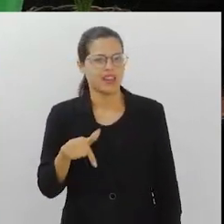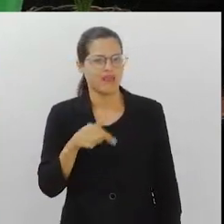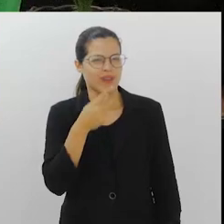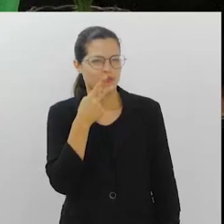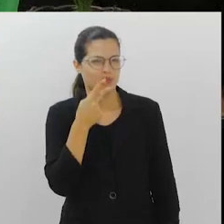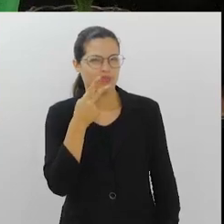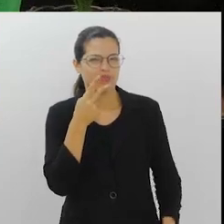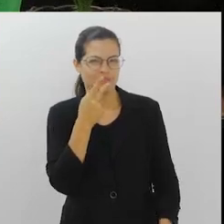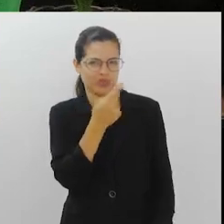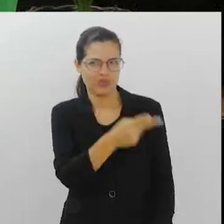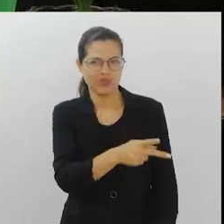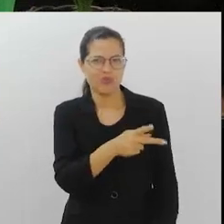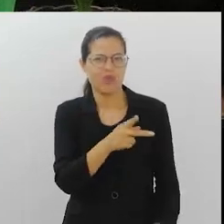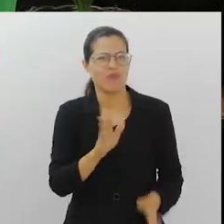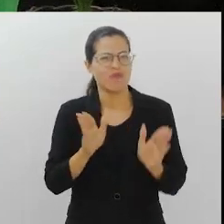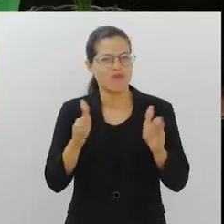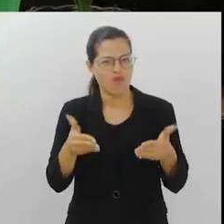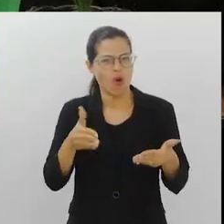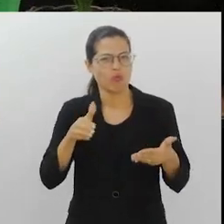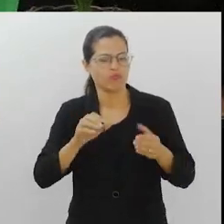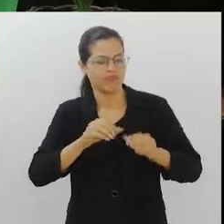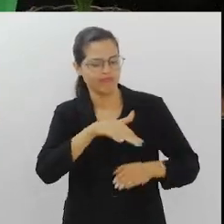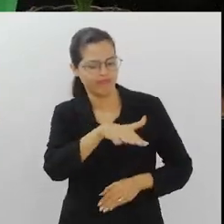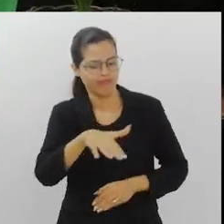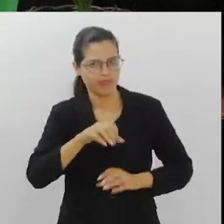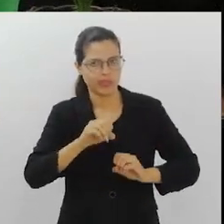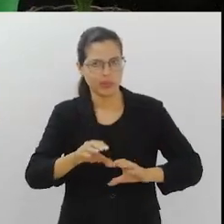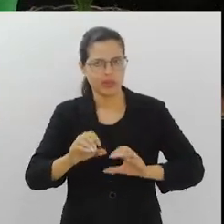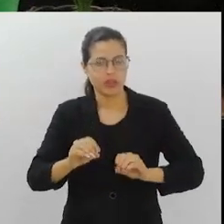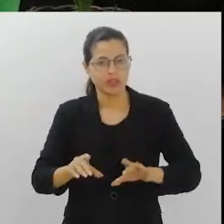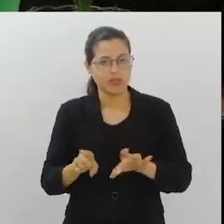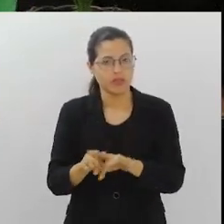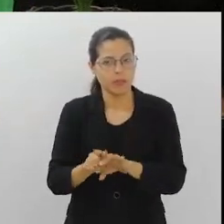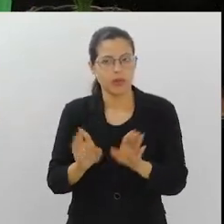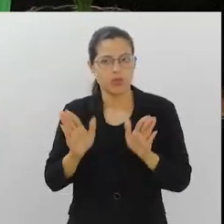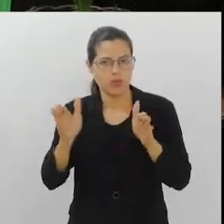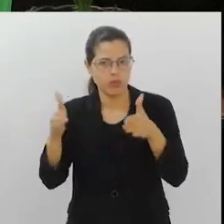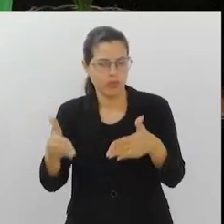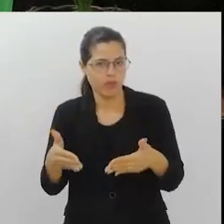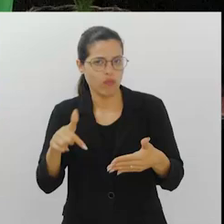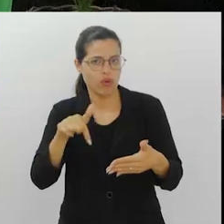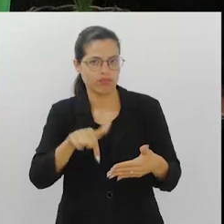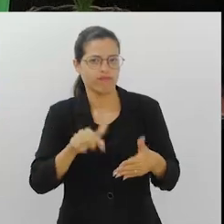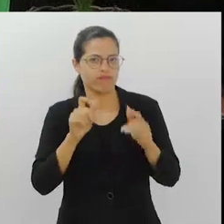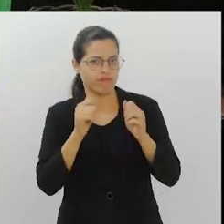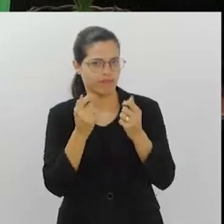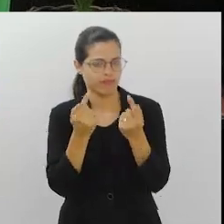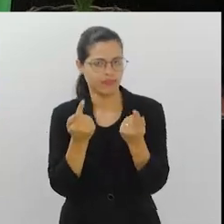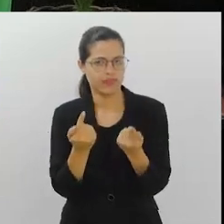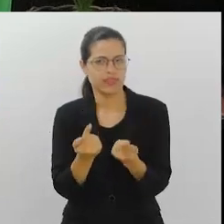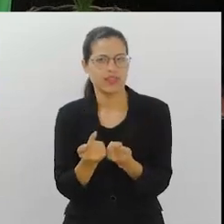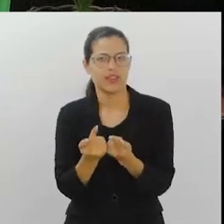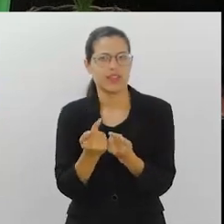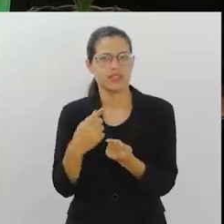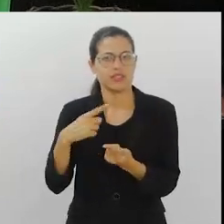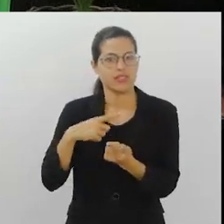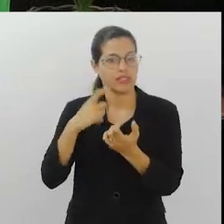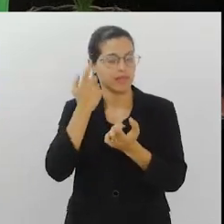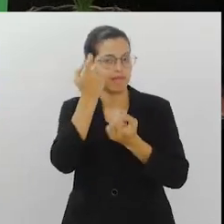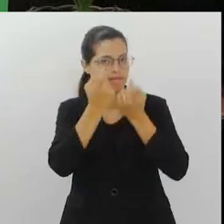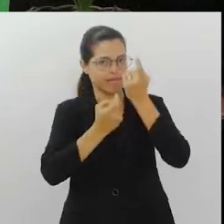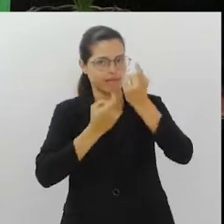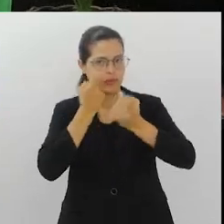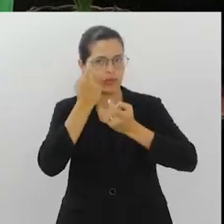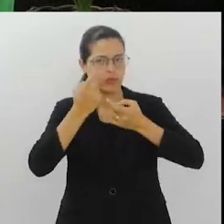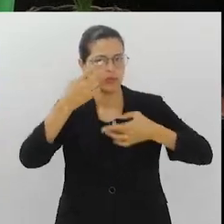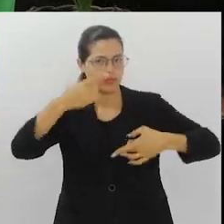sua, muito voltada para a educação, e não só sua, do Fórum Permanente aqui na LERJ também, que tem toda